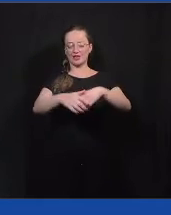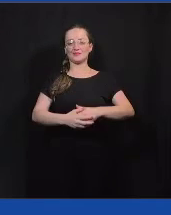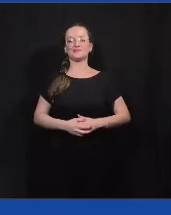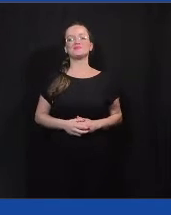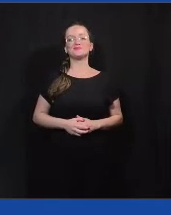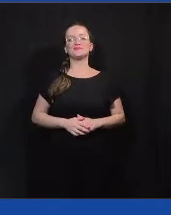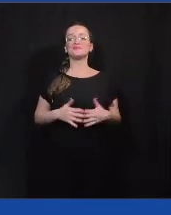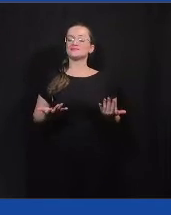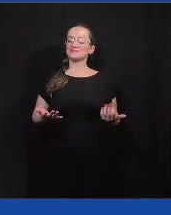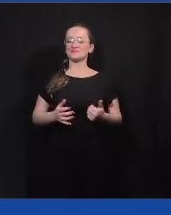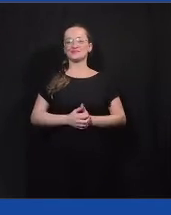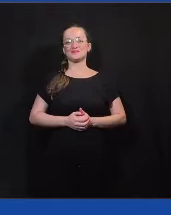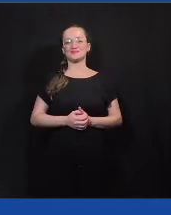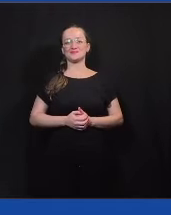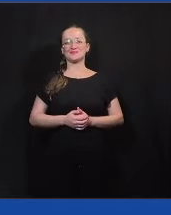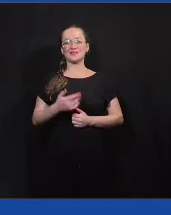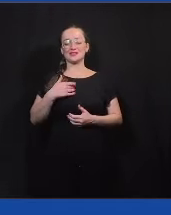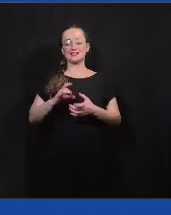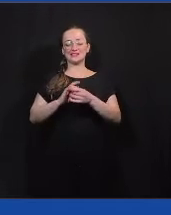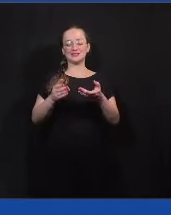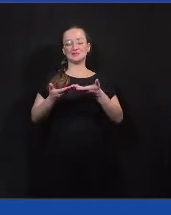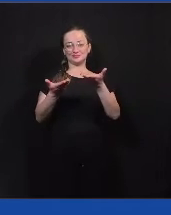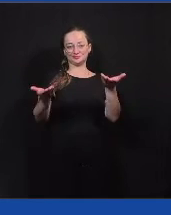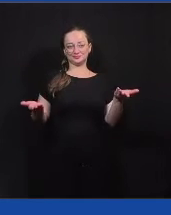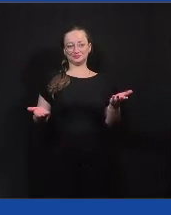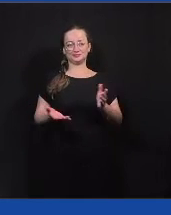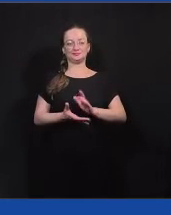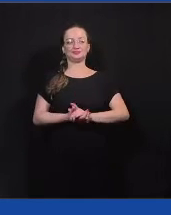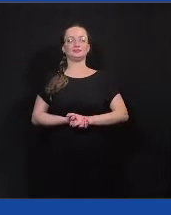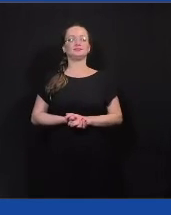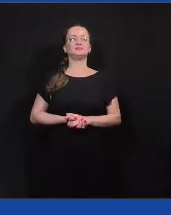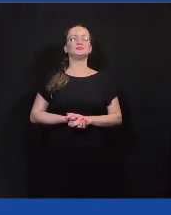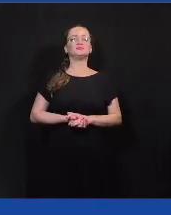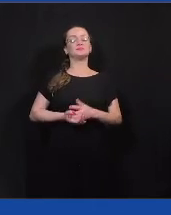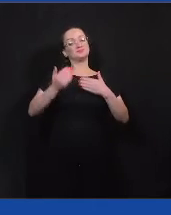é isso, estamos à disposição aqui. Obrigada.